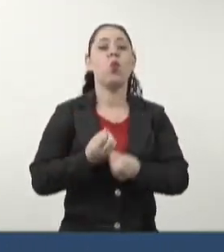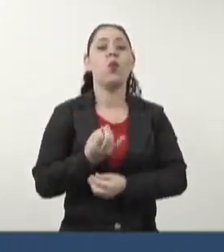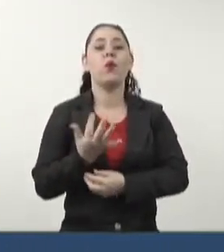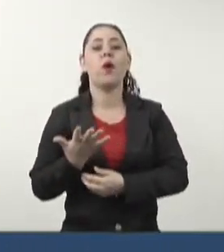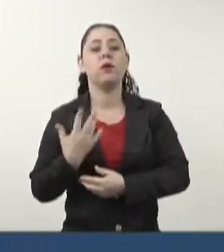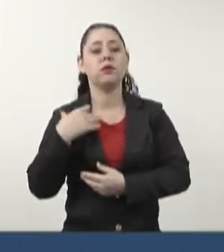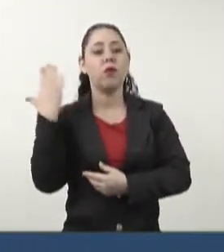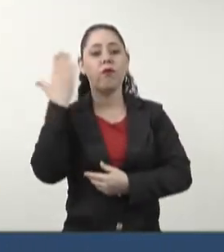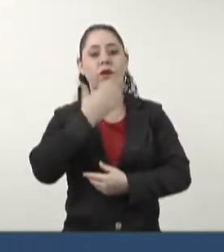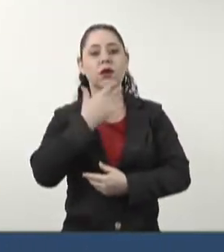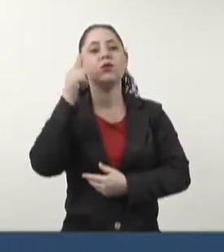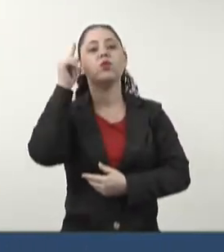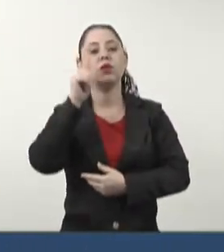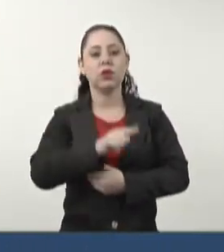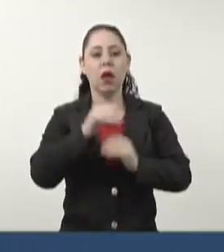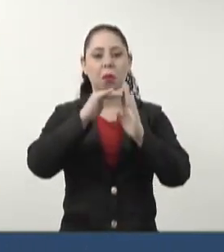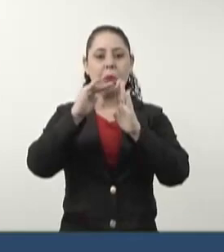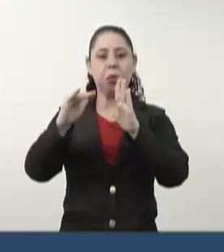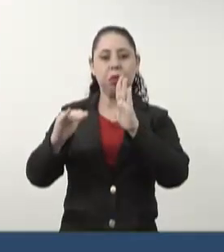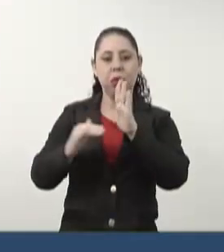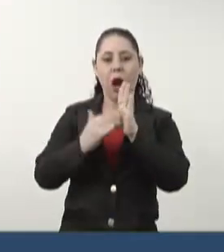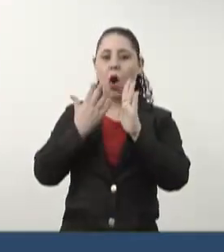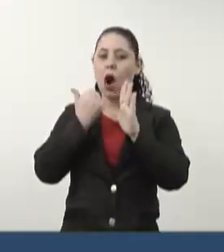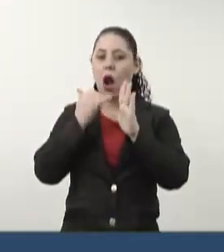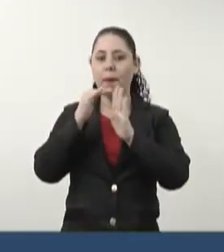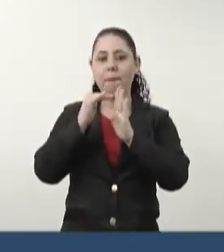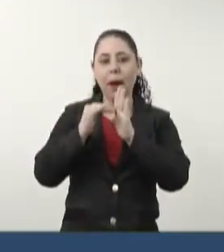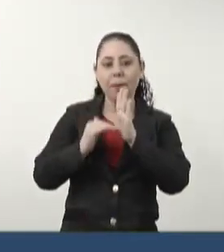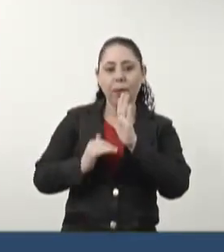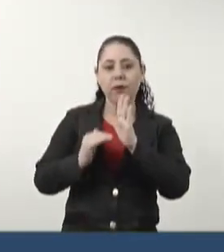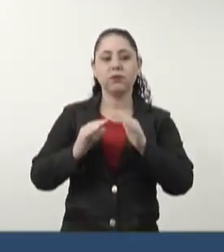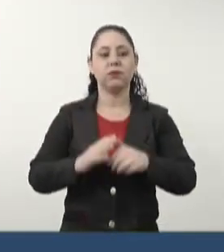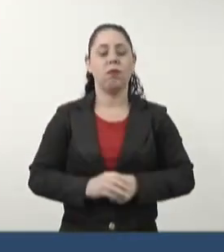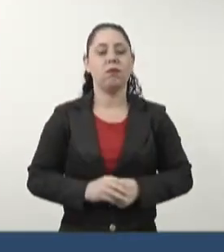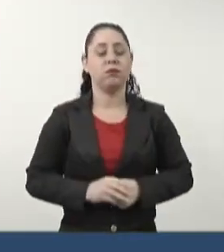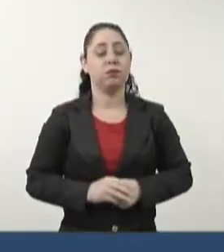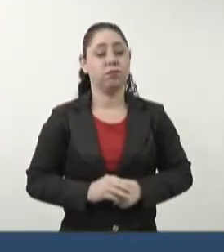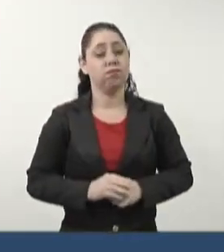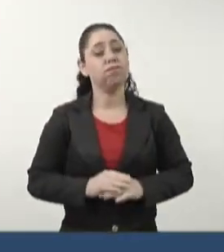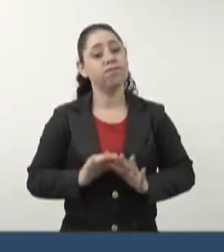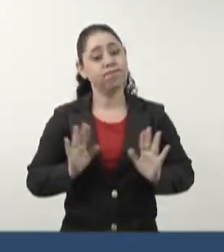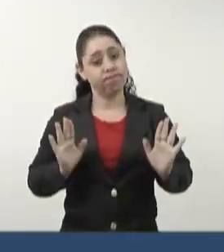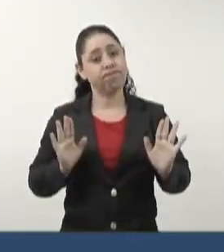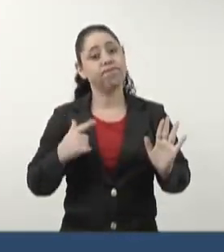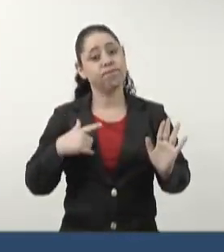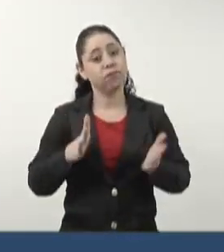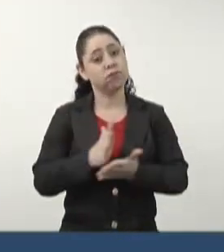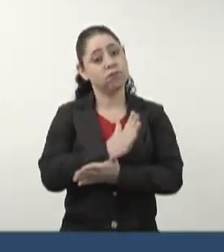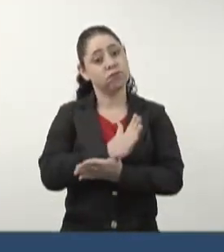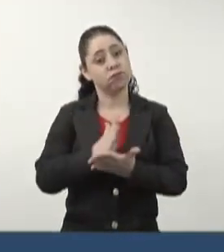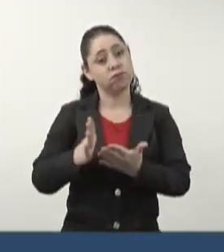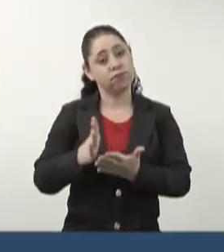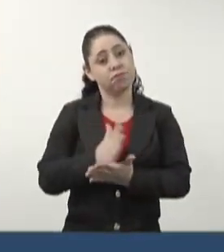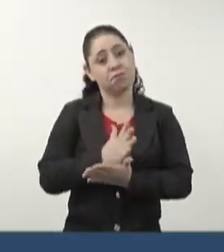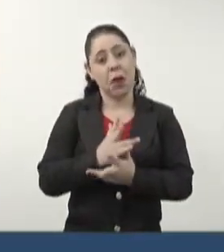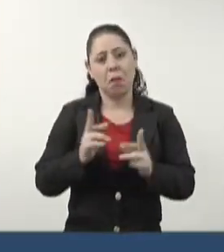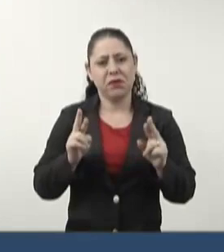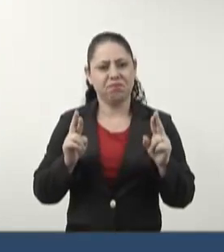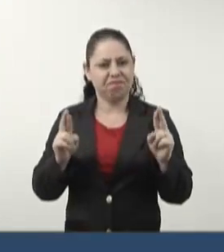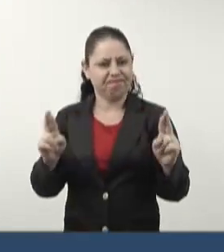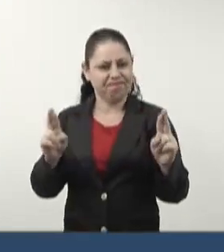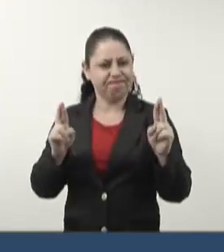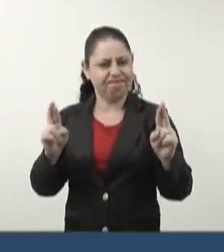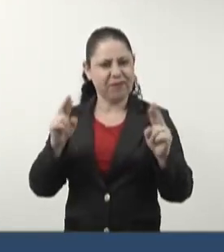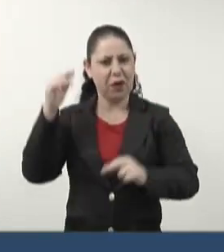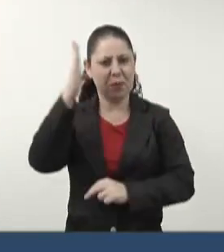é visível a queda no preço dos alimentos. Então, embora alguns estejam torcendo